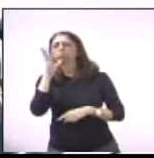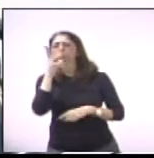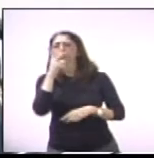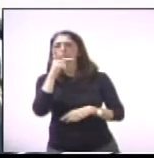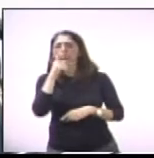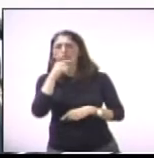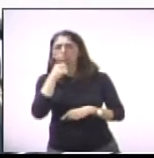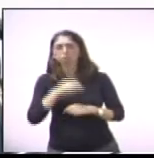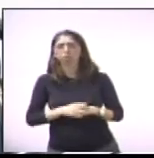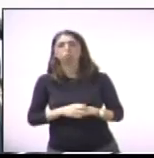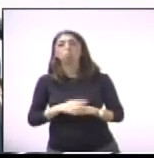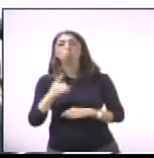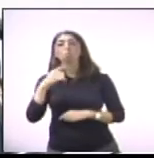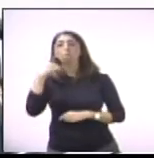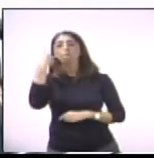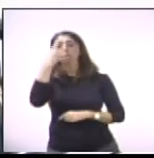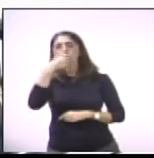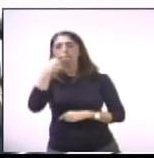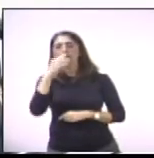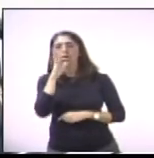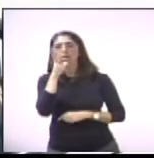à região do Joaranha.